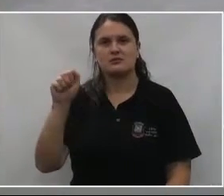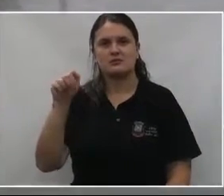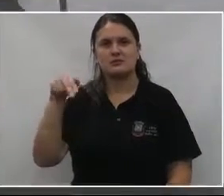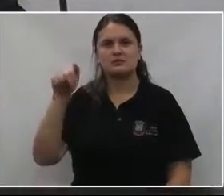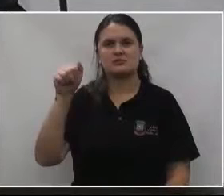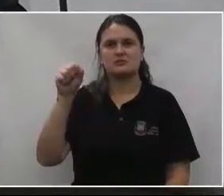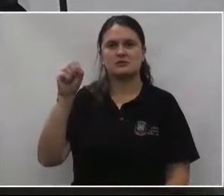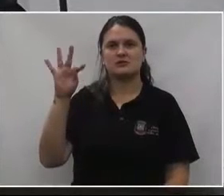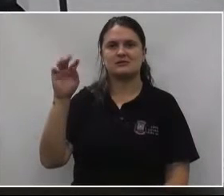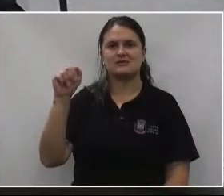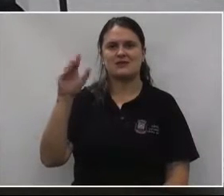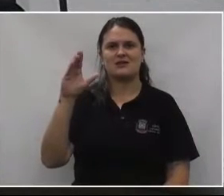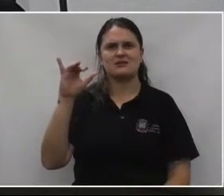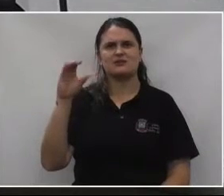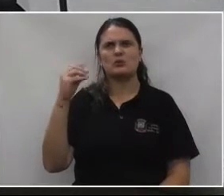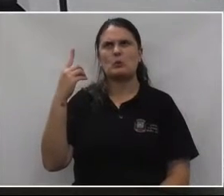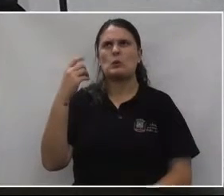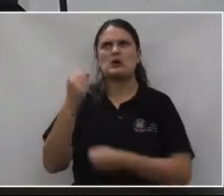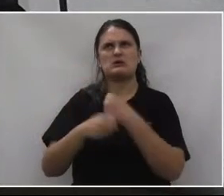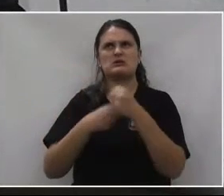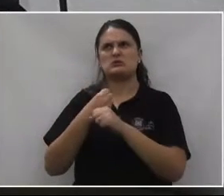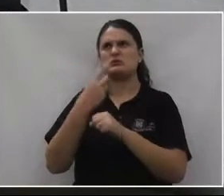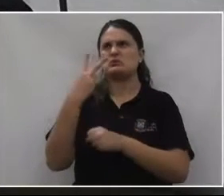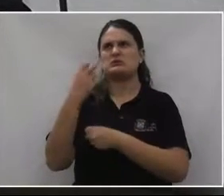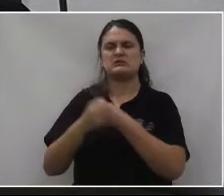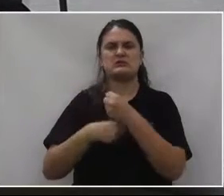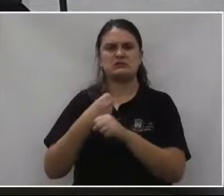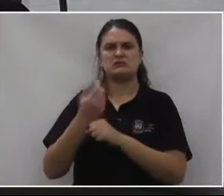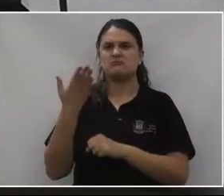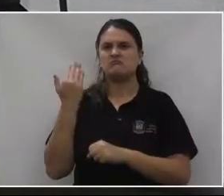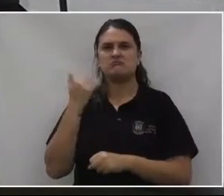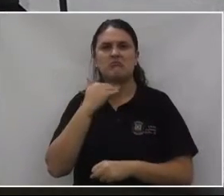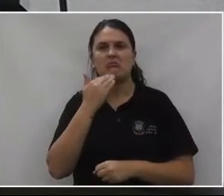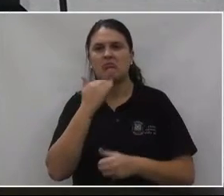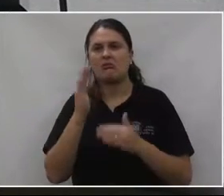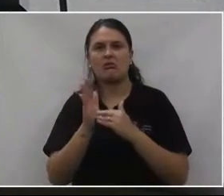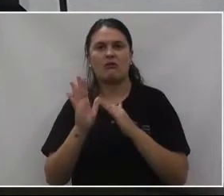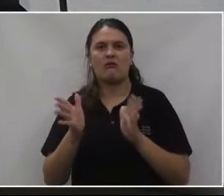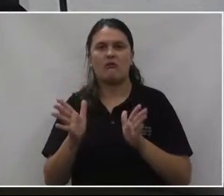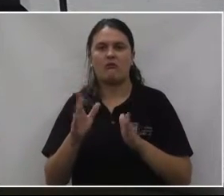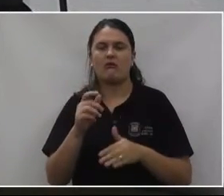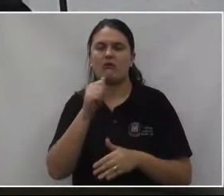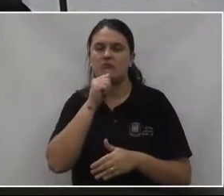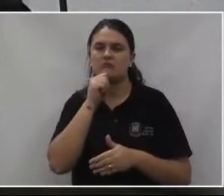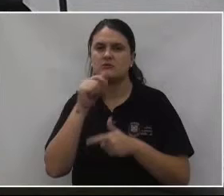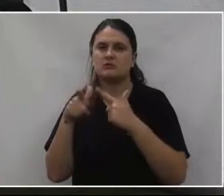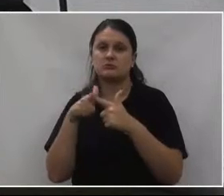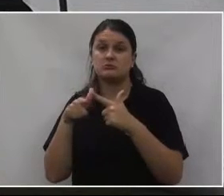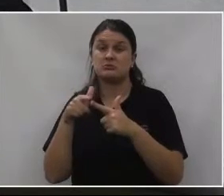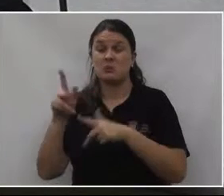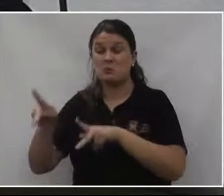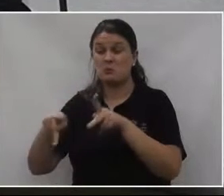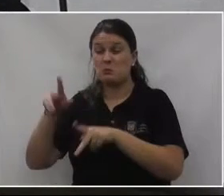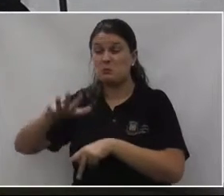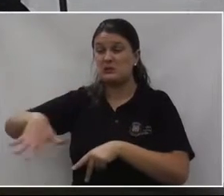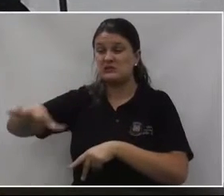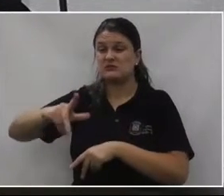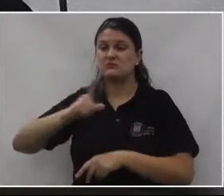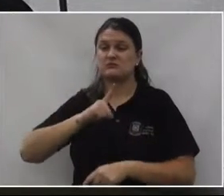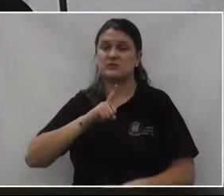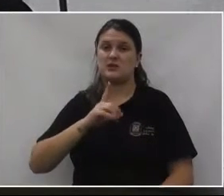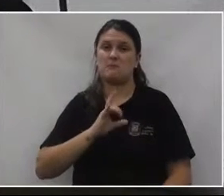acho que um ano, dois anos atrás, e nenhuma solução foi tomada. A população tem medo